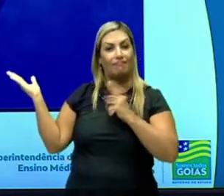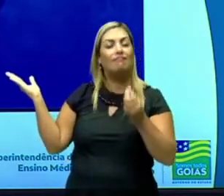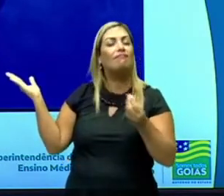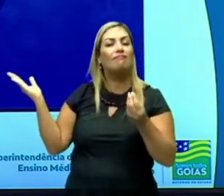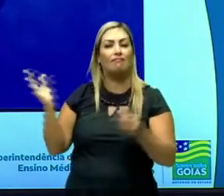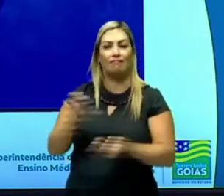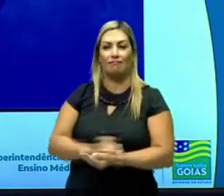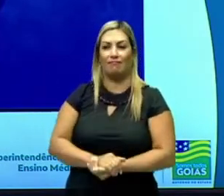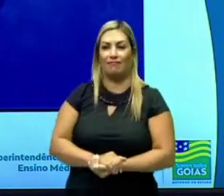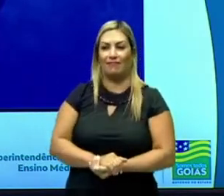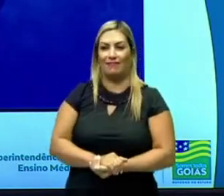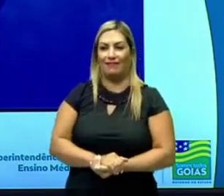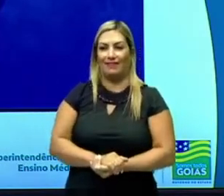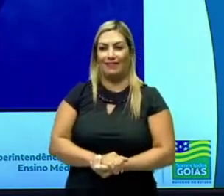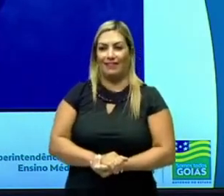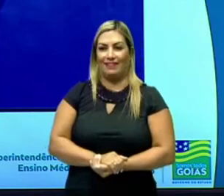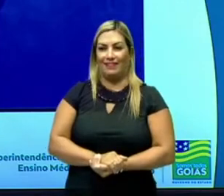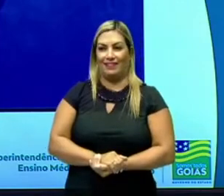Pois é, né?